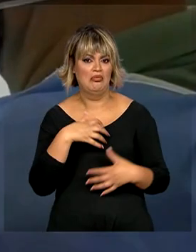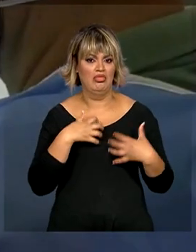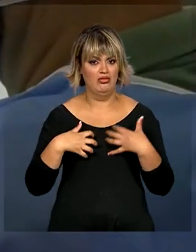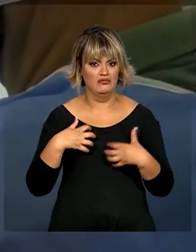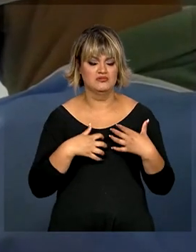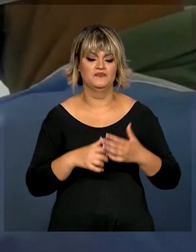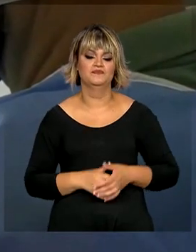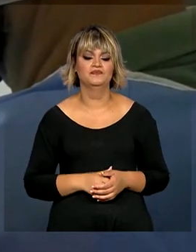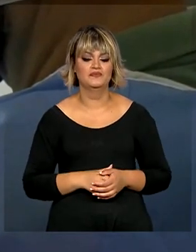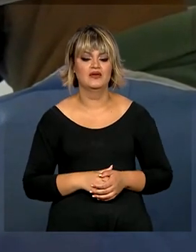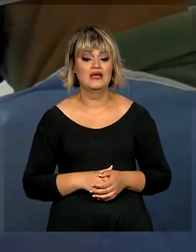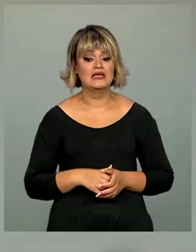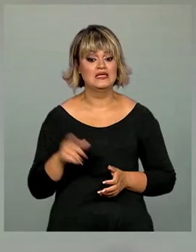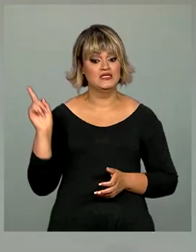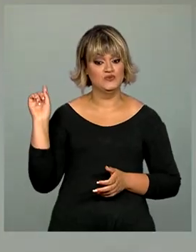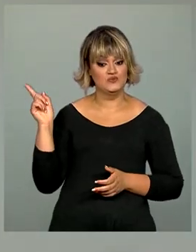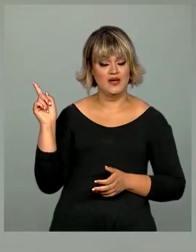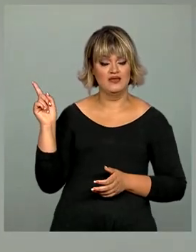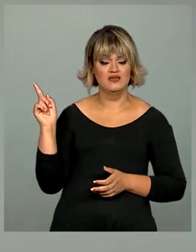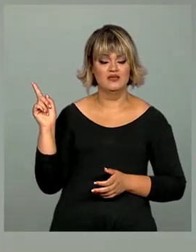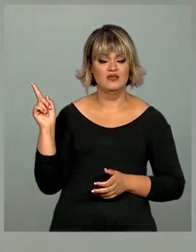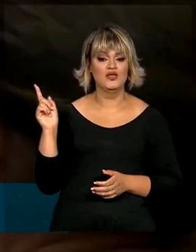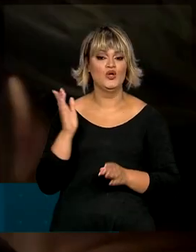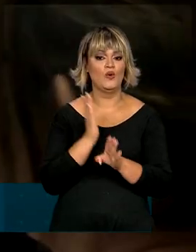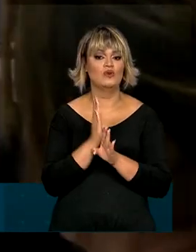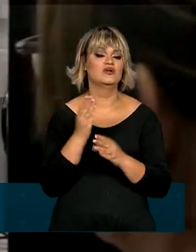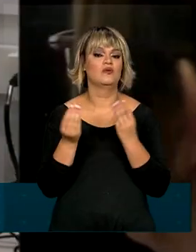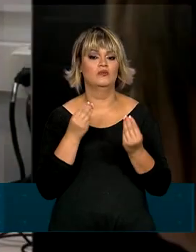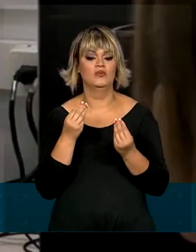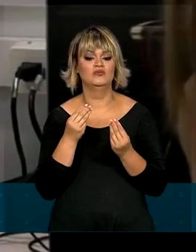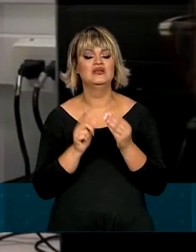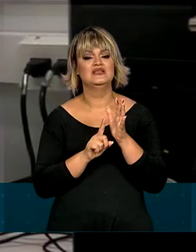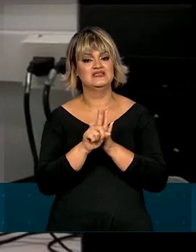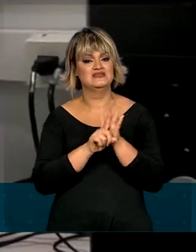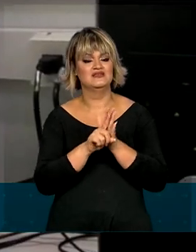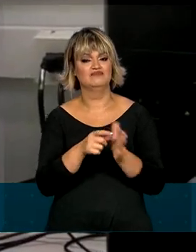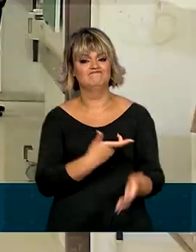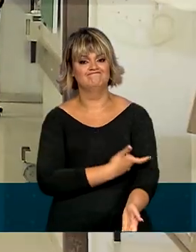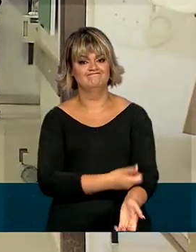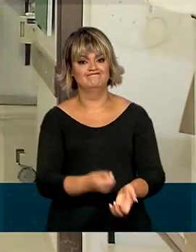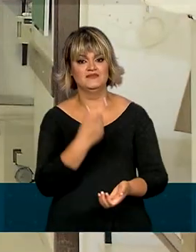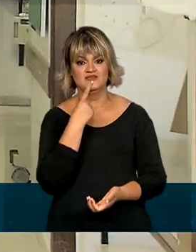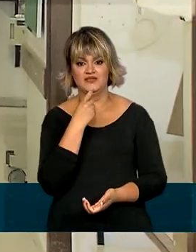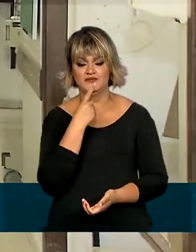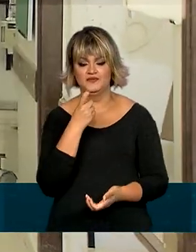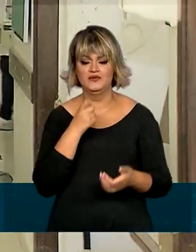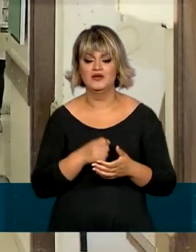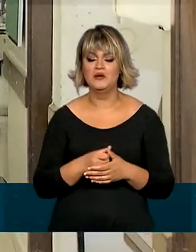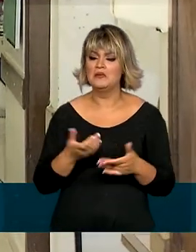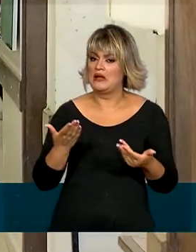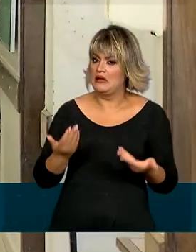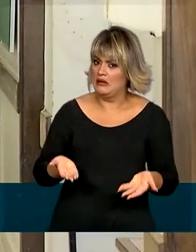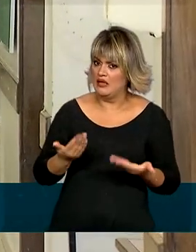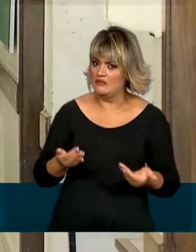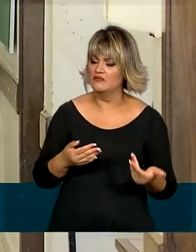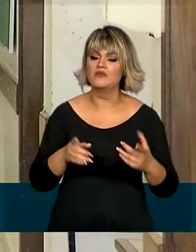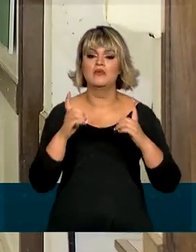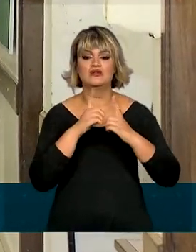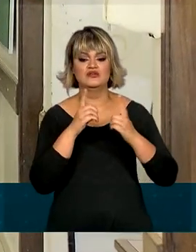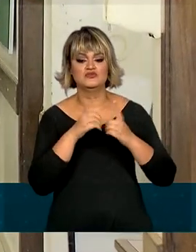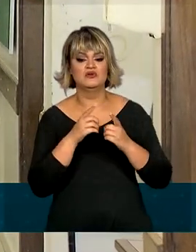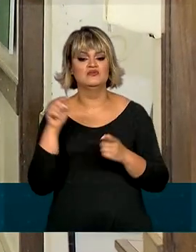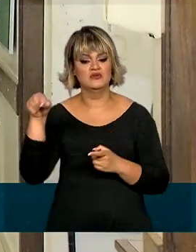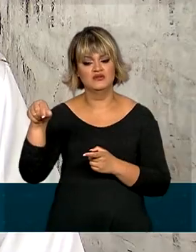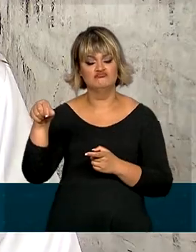O diagnóstico específico é feito a partir de exame de sangue. Para os casos leves, o atendimento é